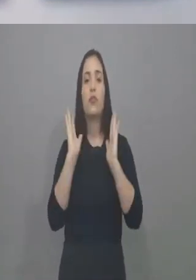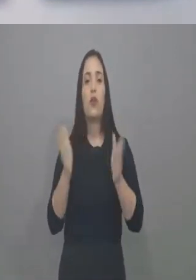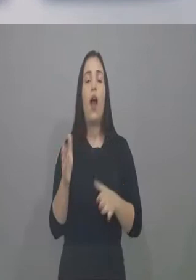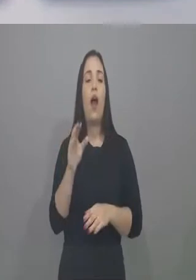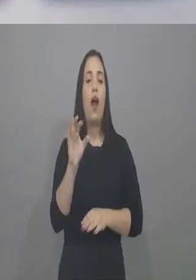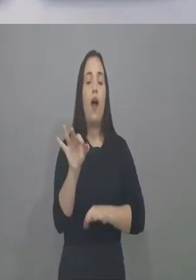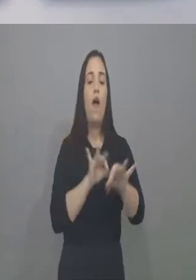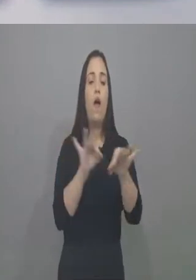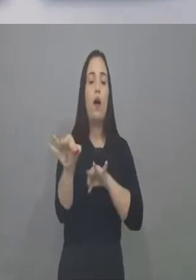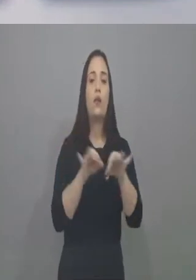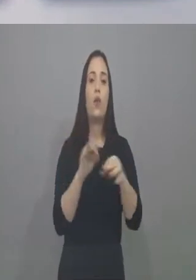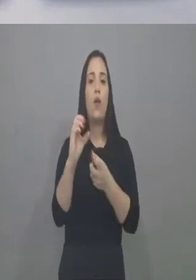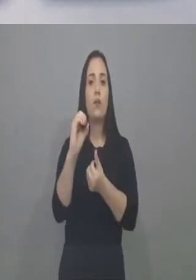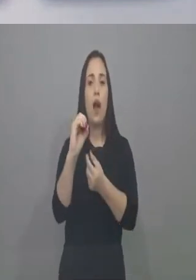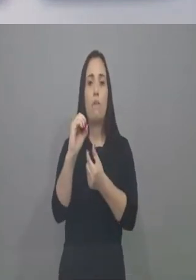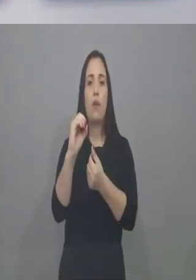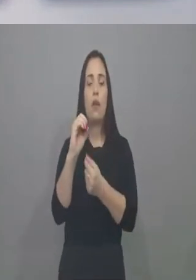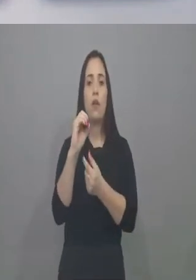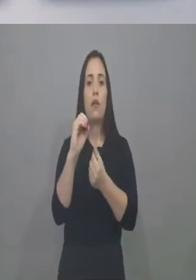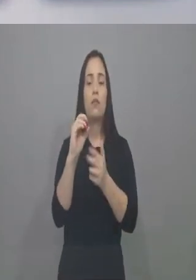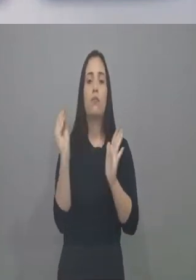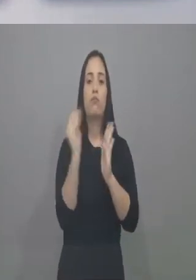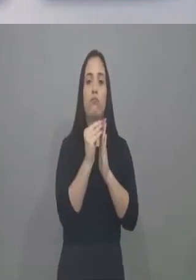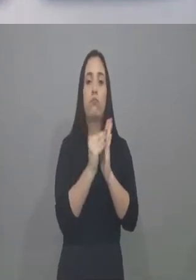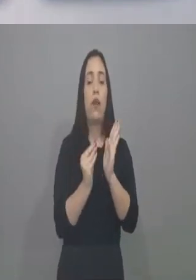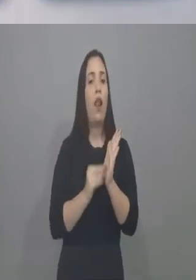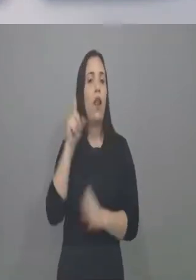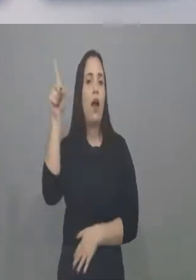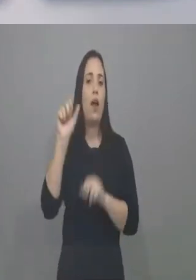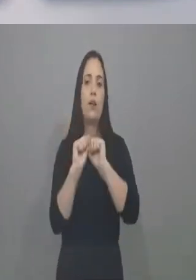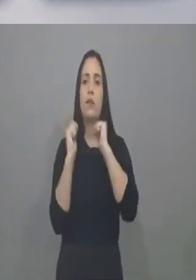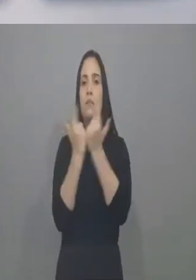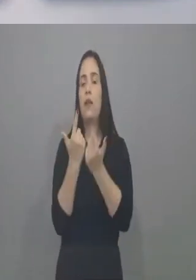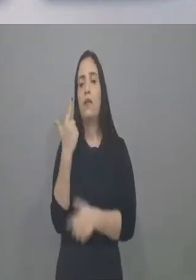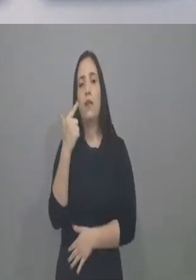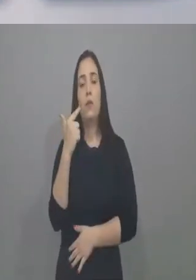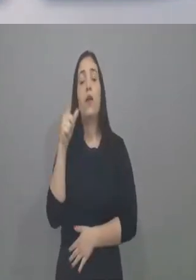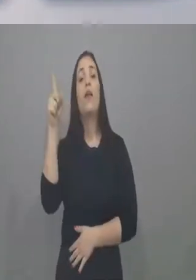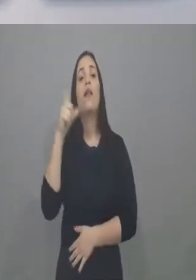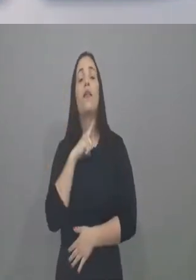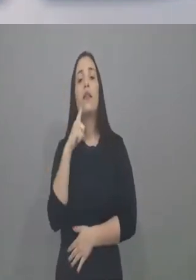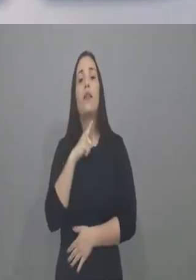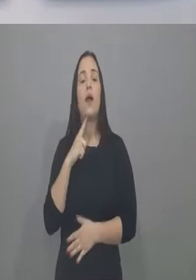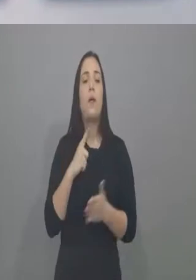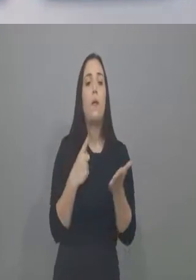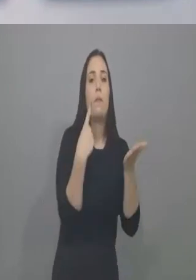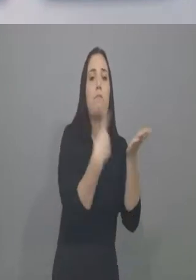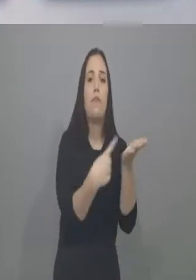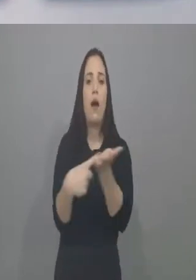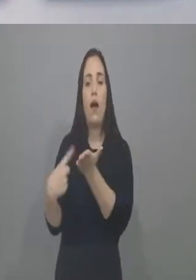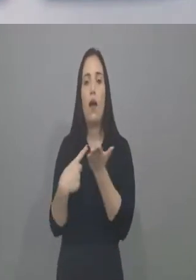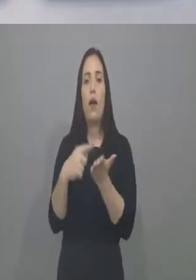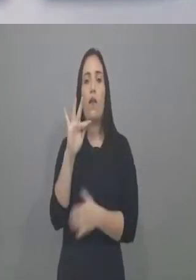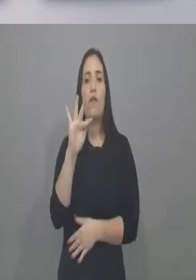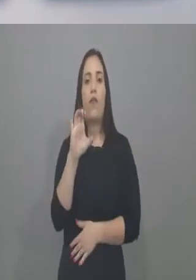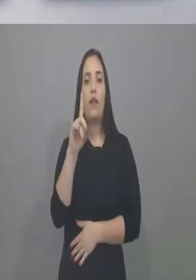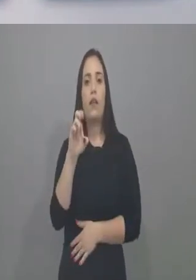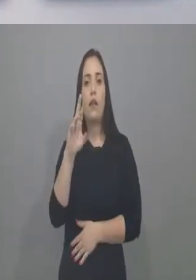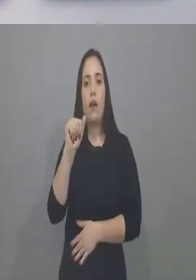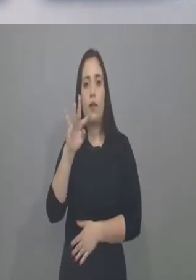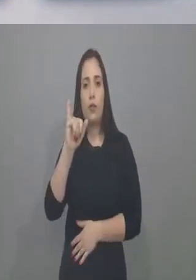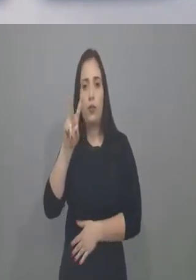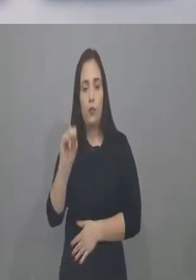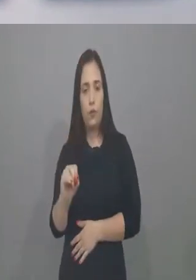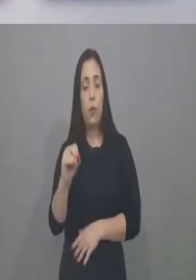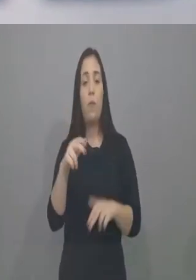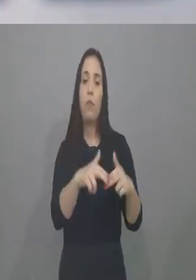orçamento impositivo, tá certo? Na Assembleia nós não temos, nós temos um pacto federativo e esse pacto faz com que a